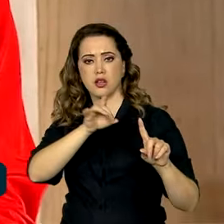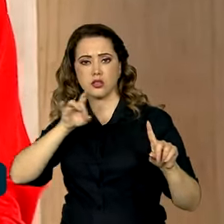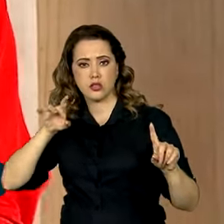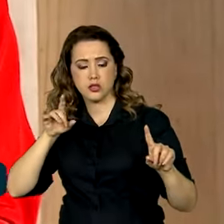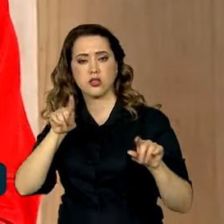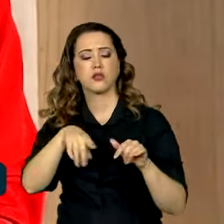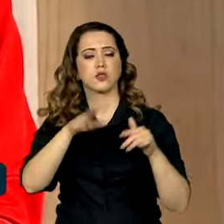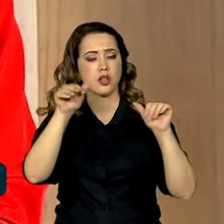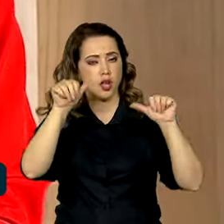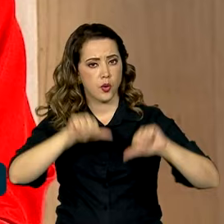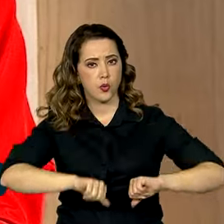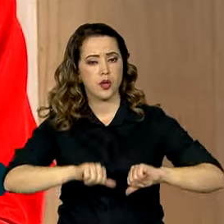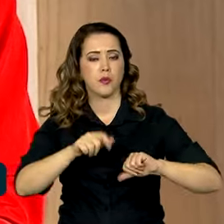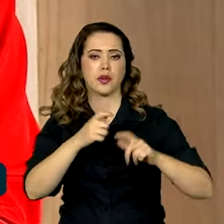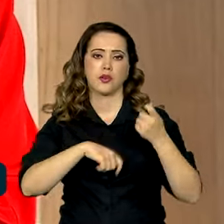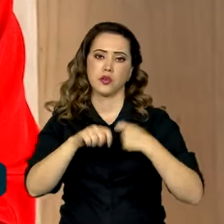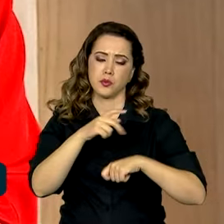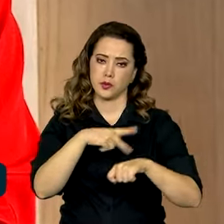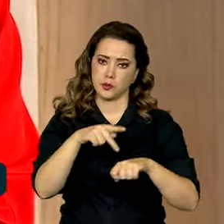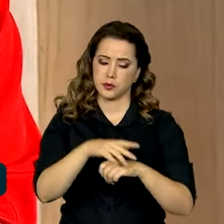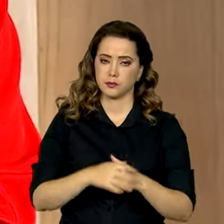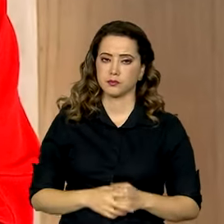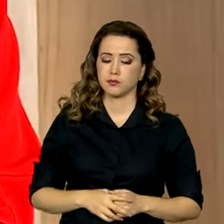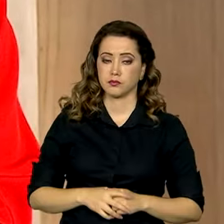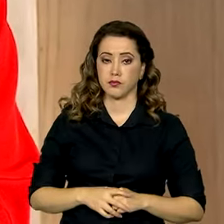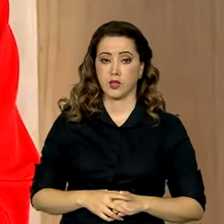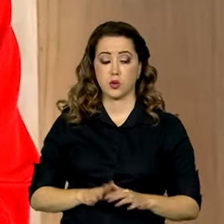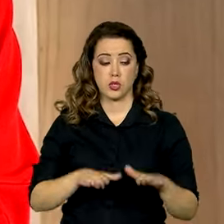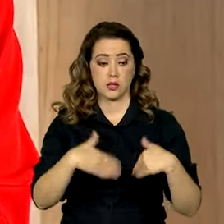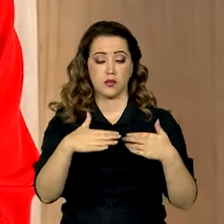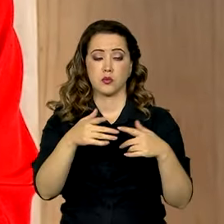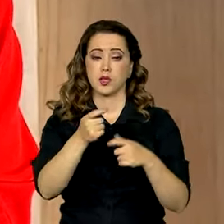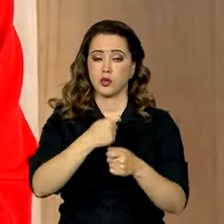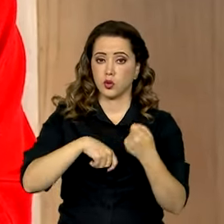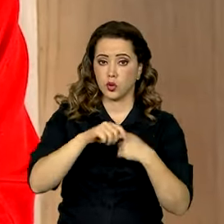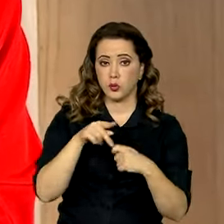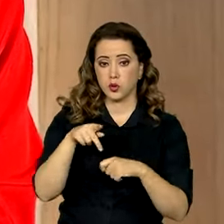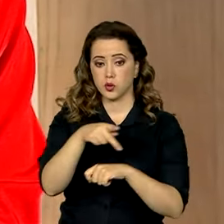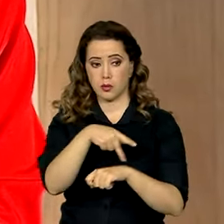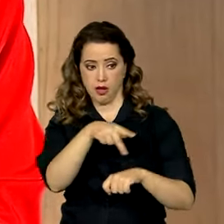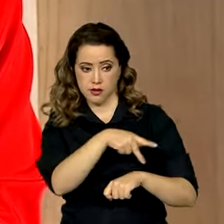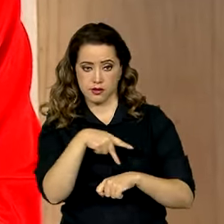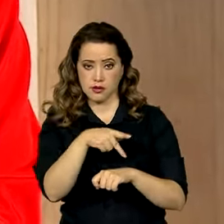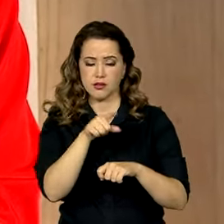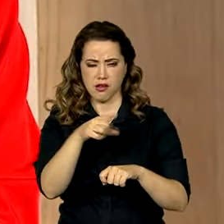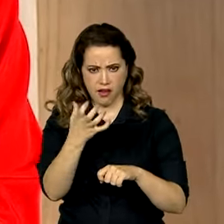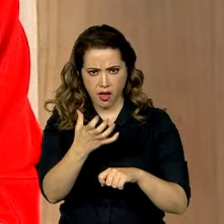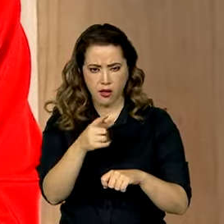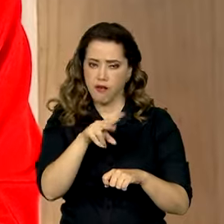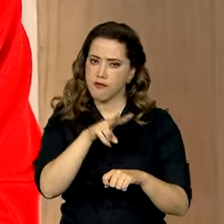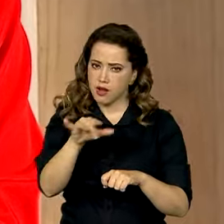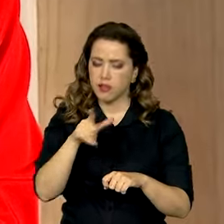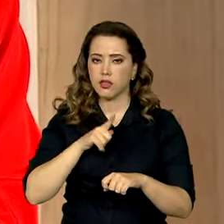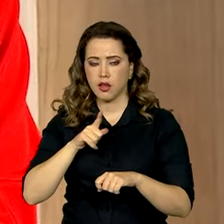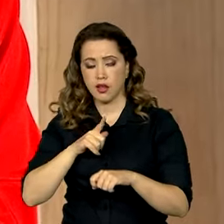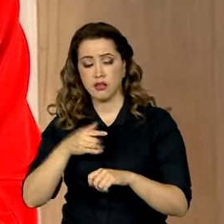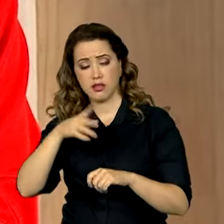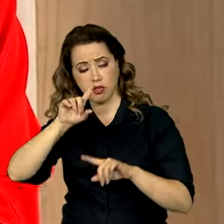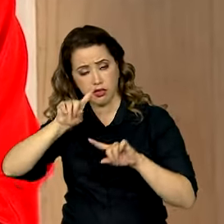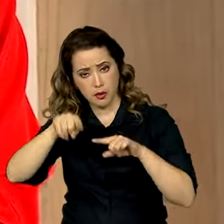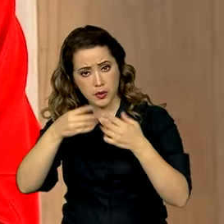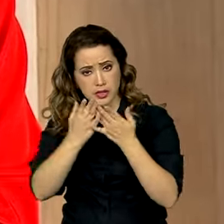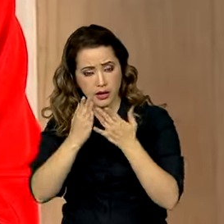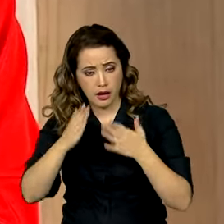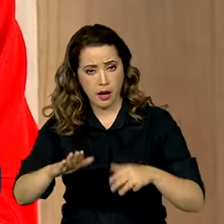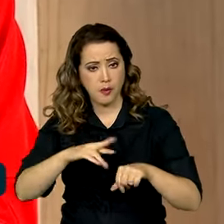crescimento econômico. O desenvolvimento econômico que todos os blocos de países almejam se dará com o enfrentamento ao racismo, à xenofobia,